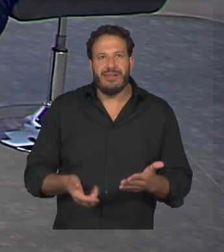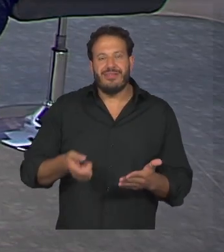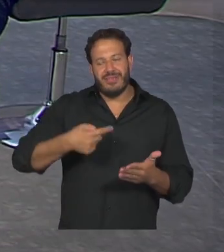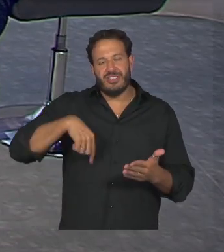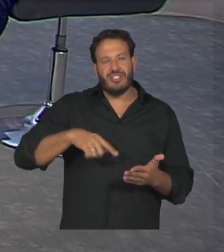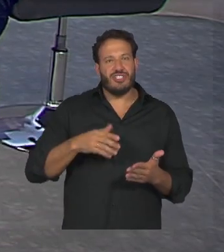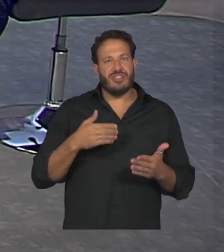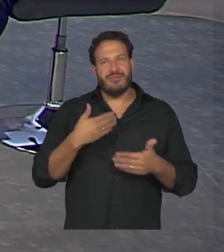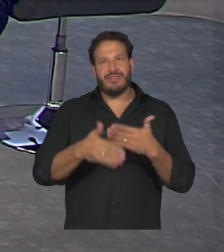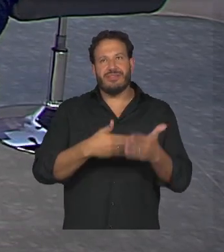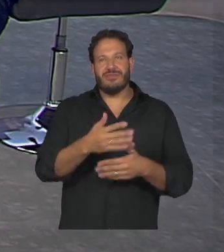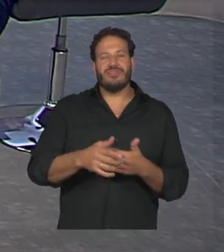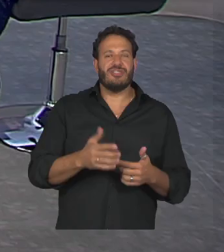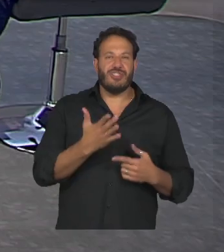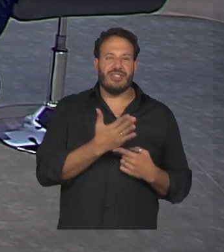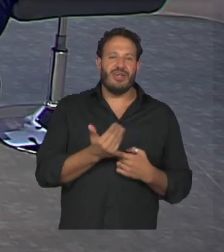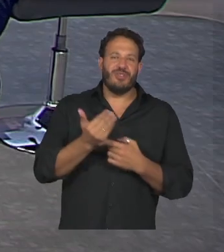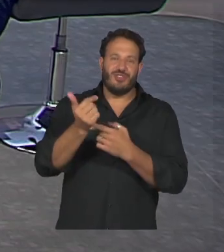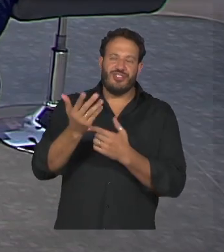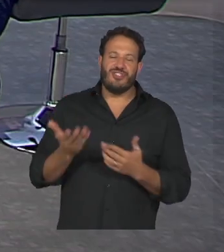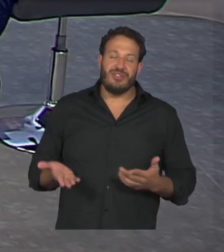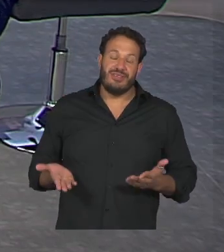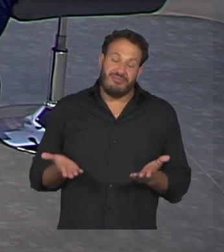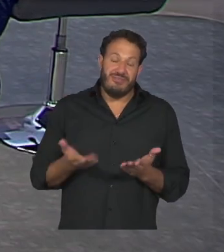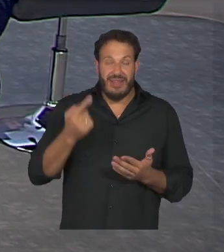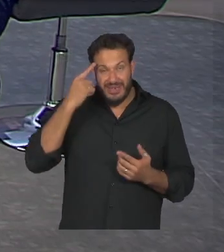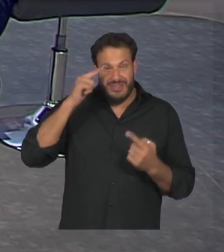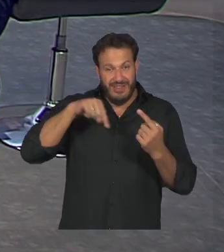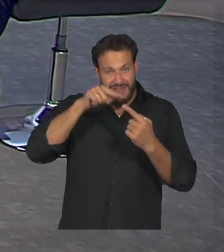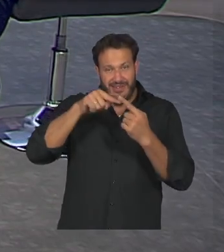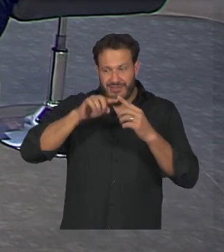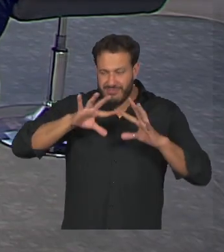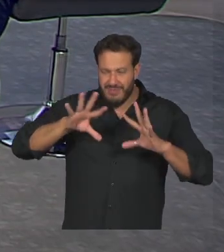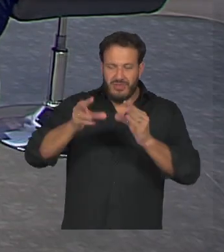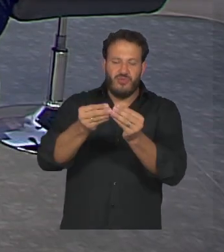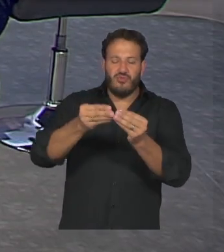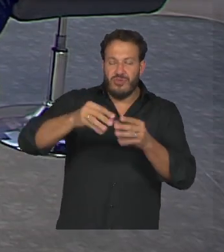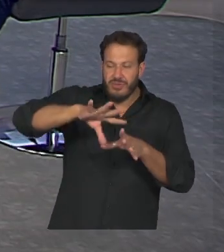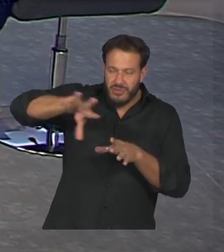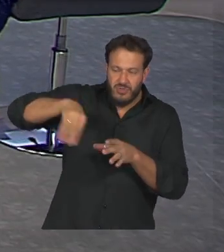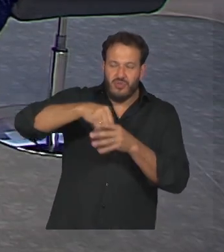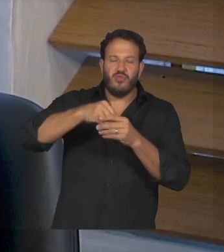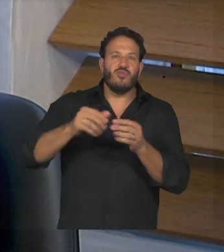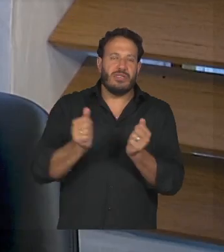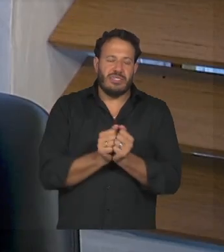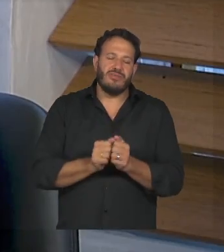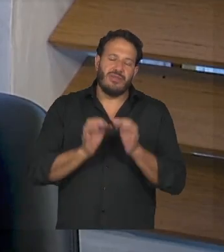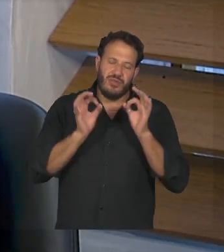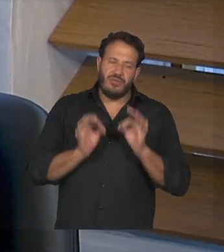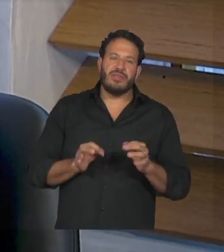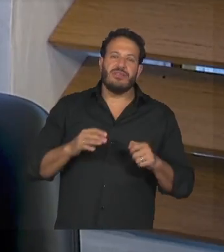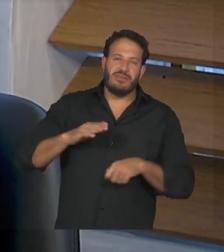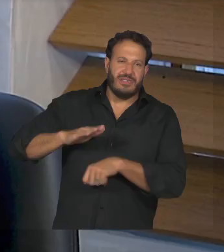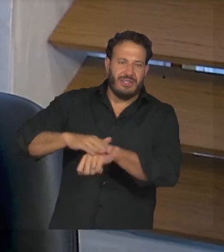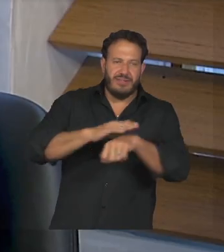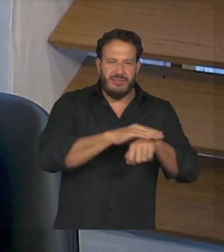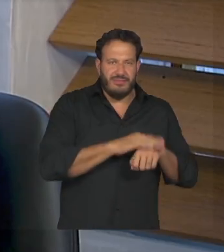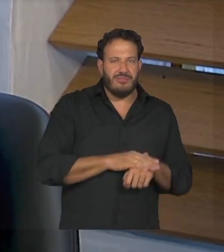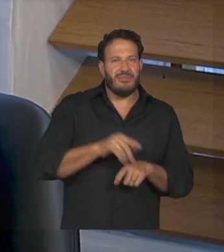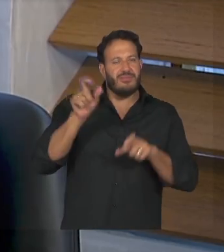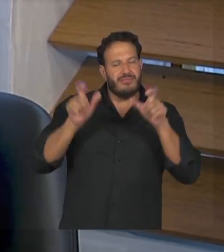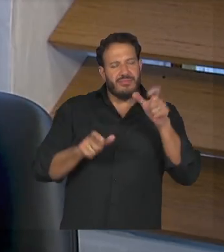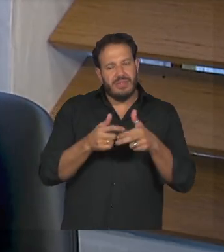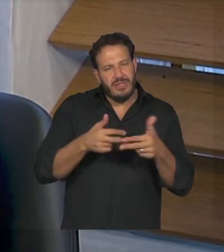nessa parte de tecnologia a ideia é ter tudo isso né é realmente fazer com que as coisas funcionem